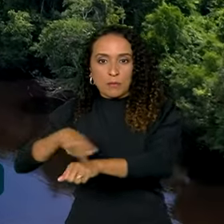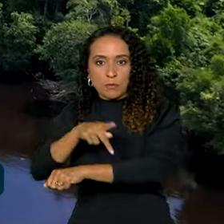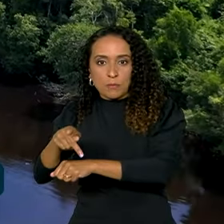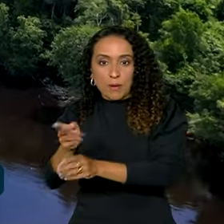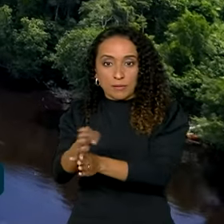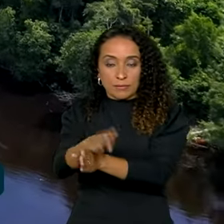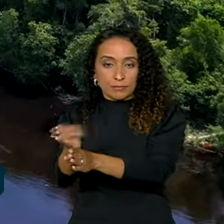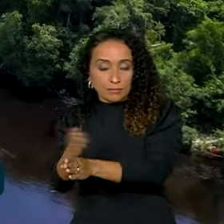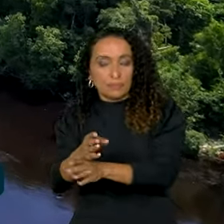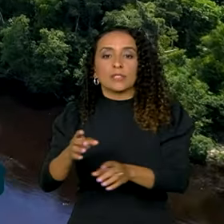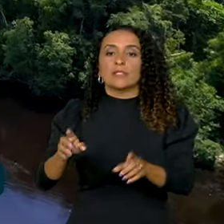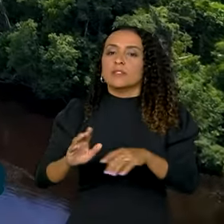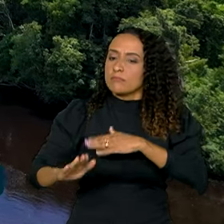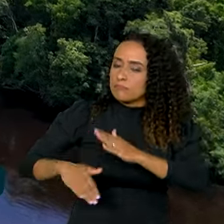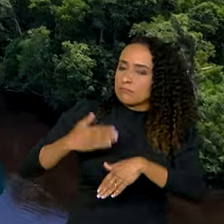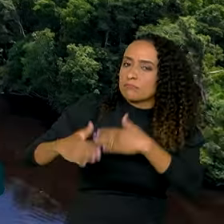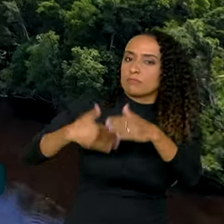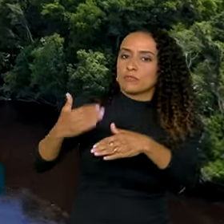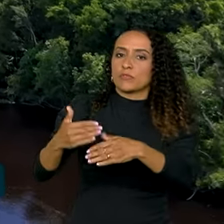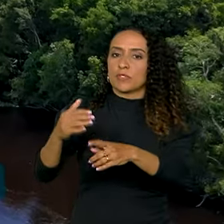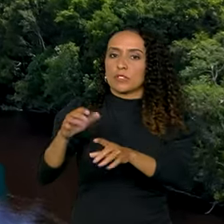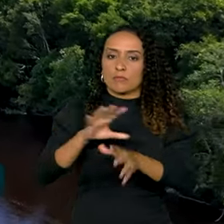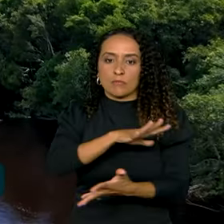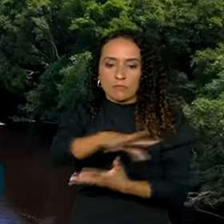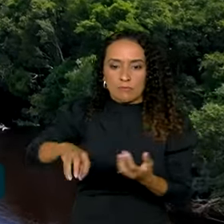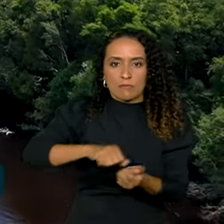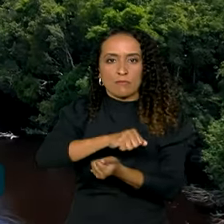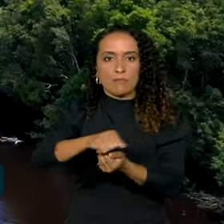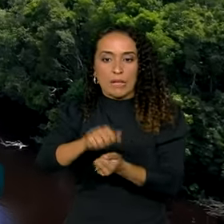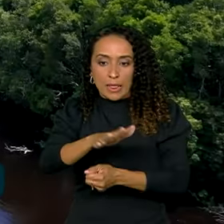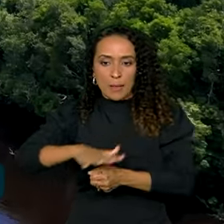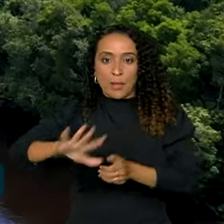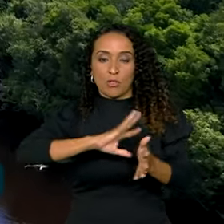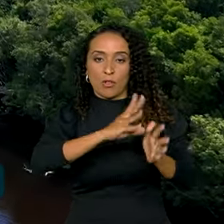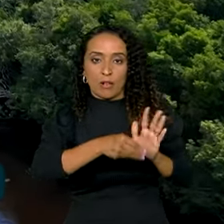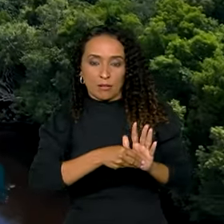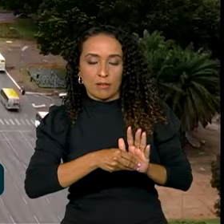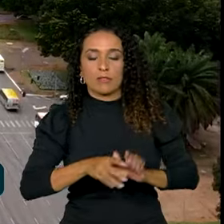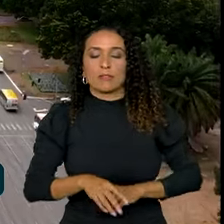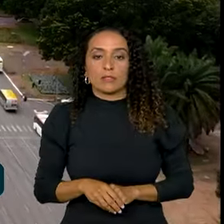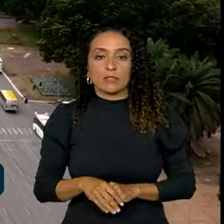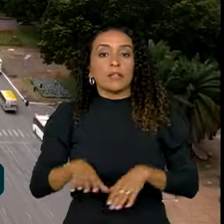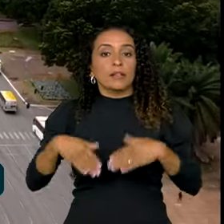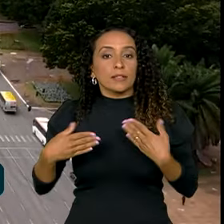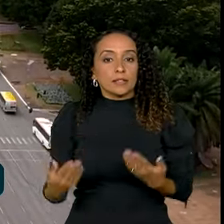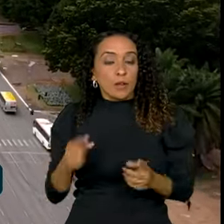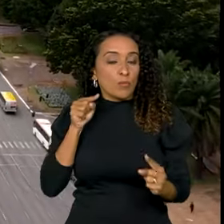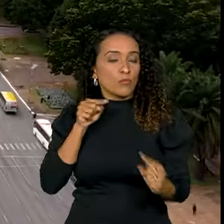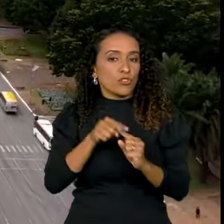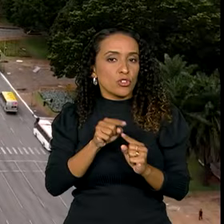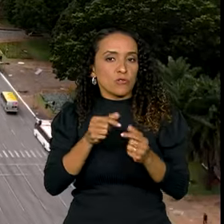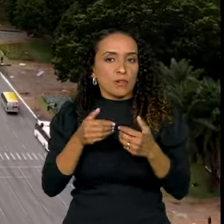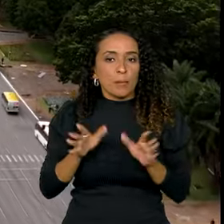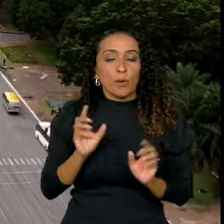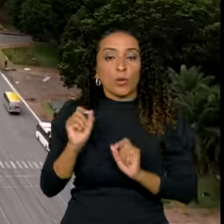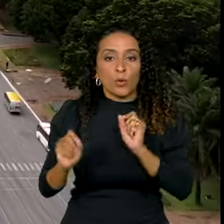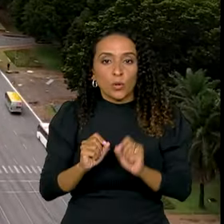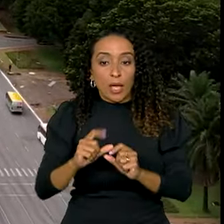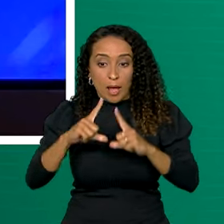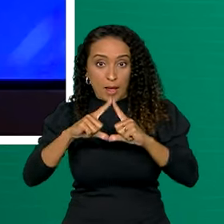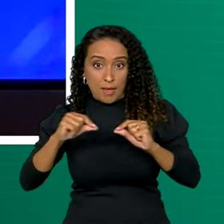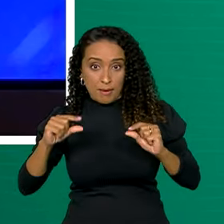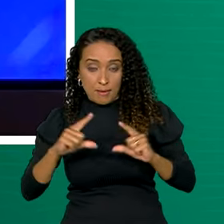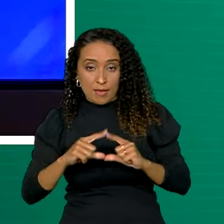fronteriços para o desenvolvimento sustentável da Bacia Amazônica. Com esse objetivo, foi aberta, em